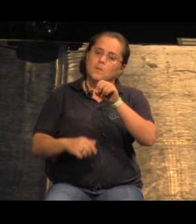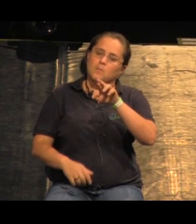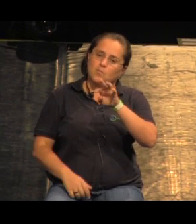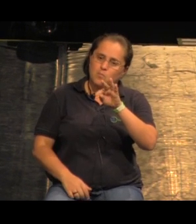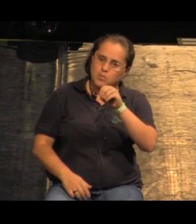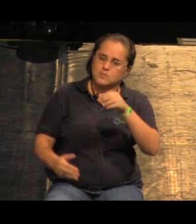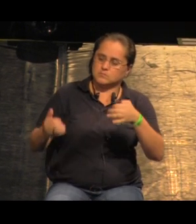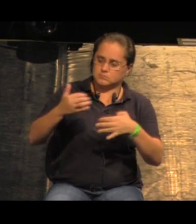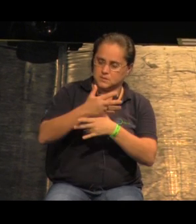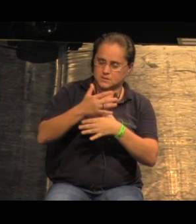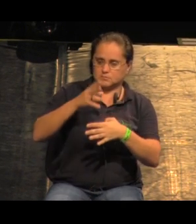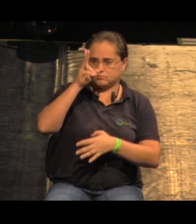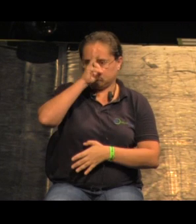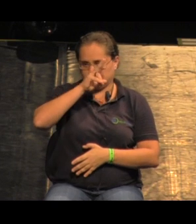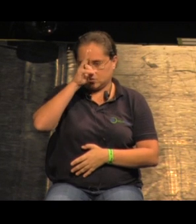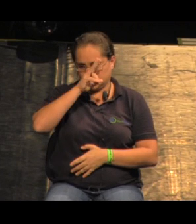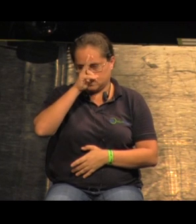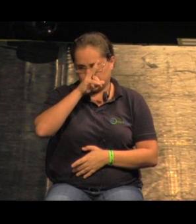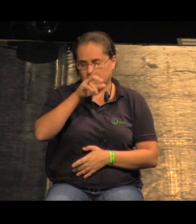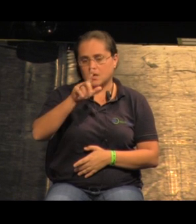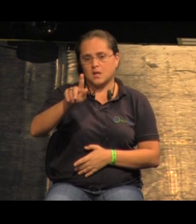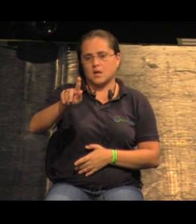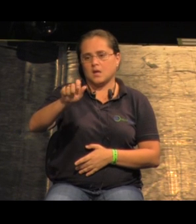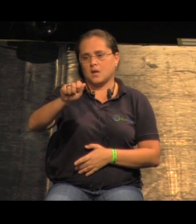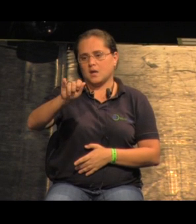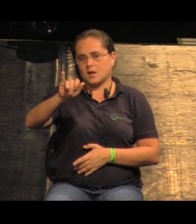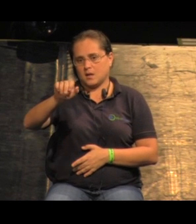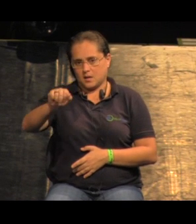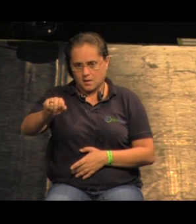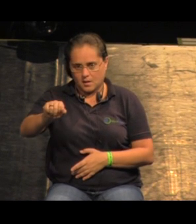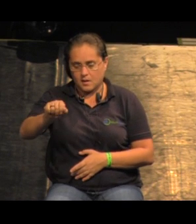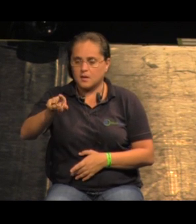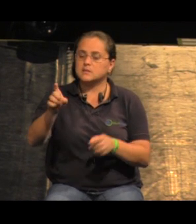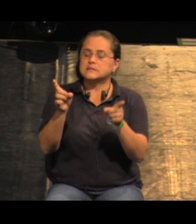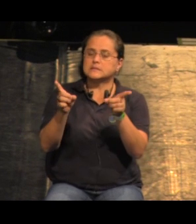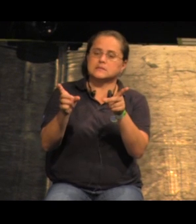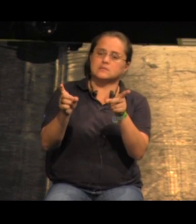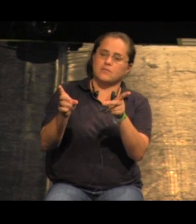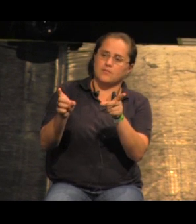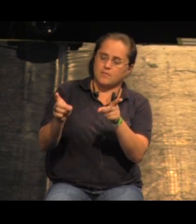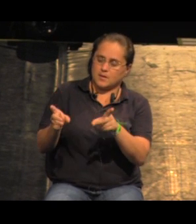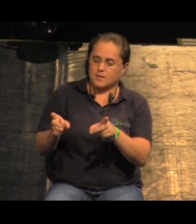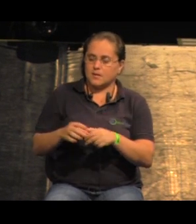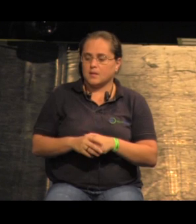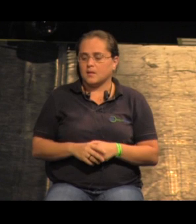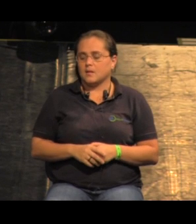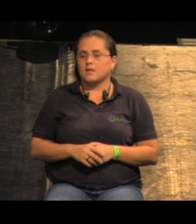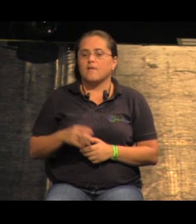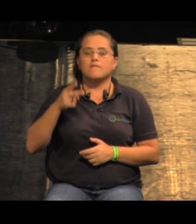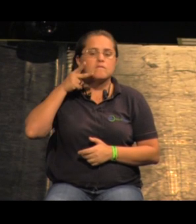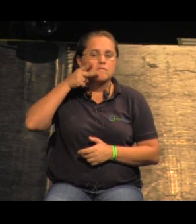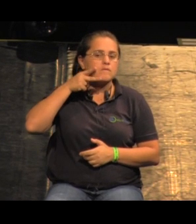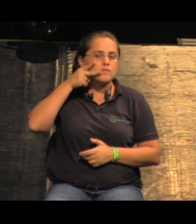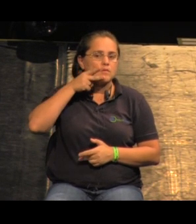e sua cidade histórica e do lado de cá Gaia que é onde eles vendem lá o vinho do